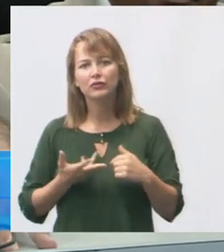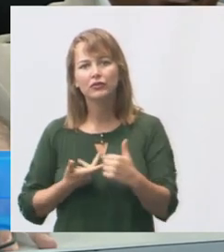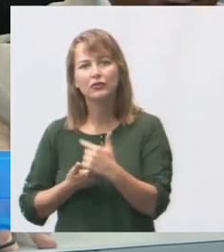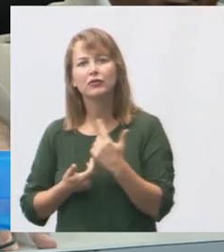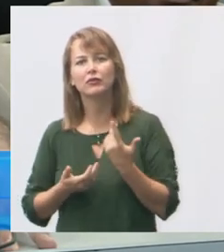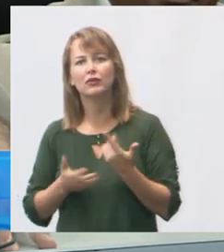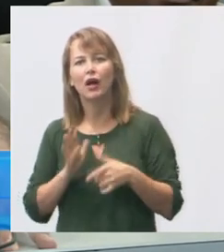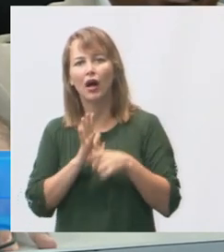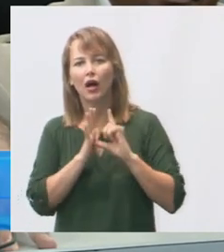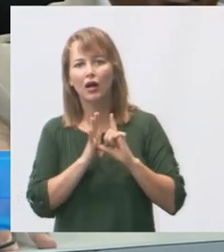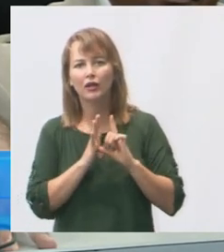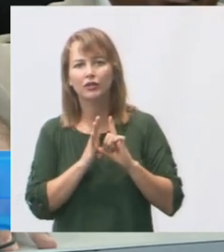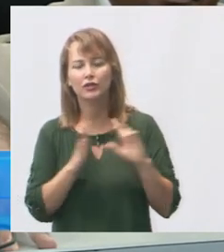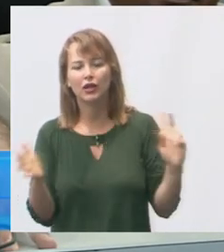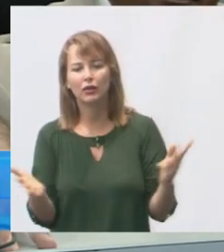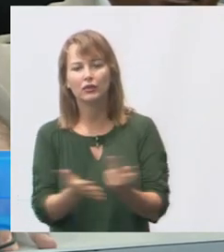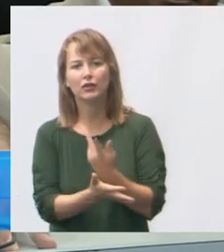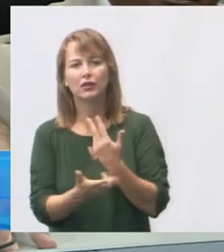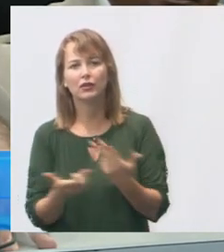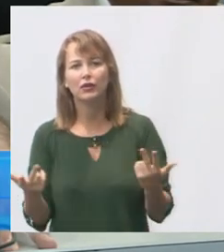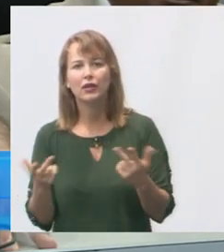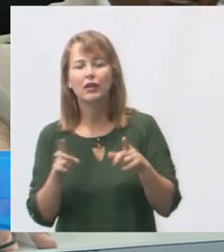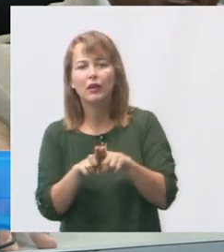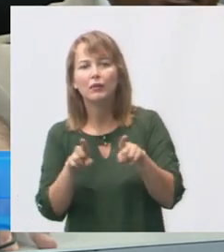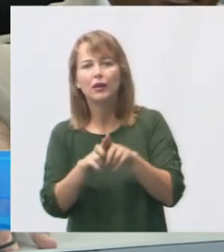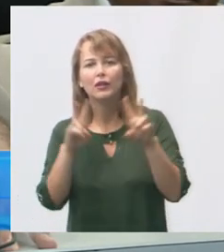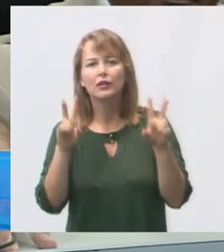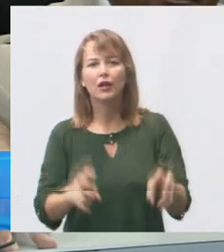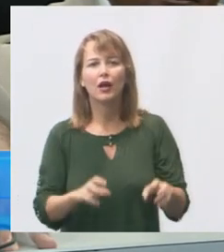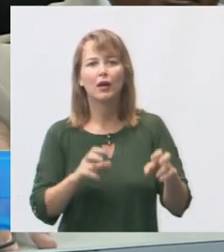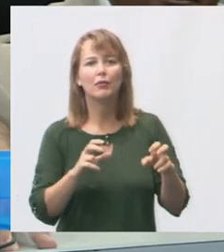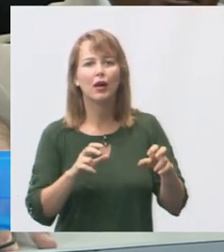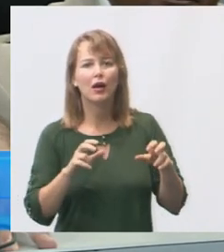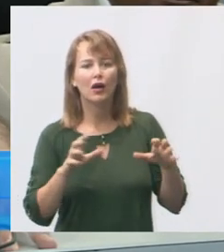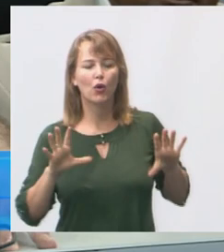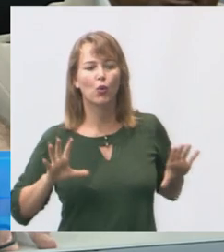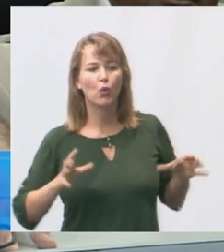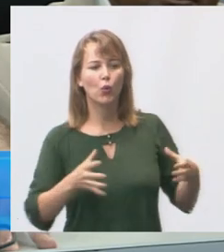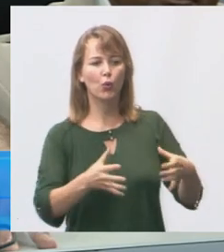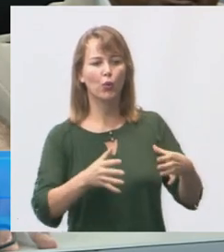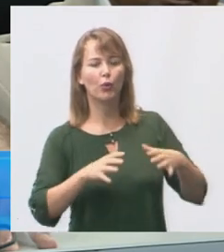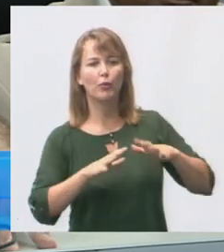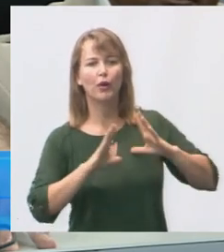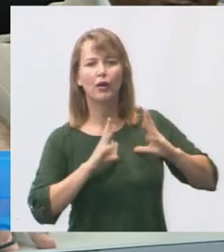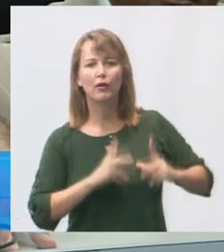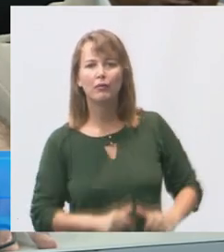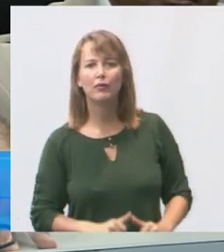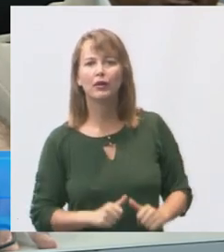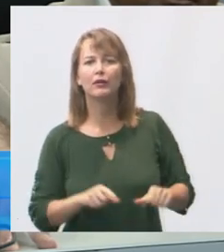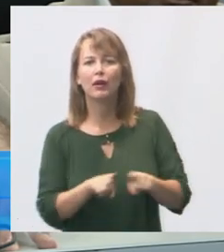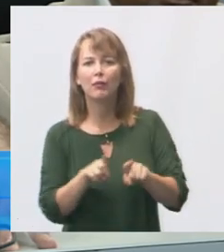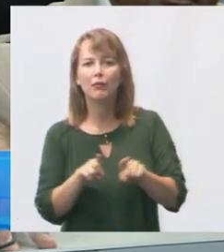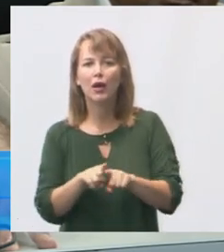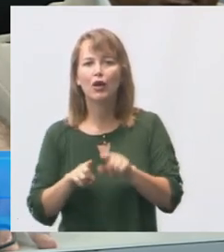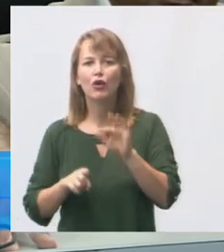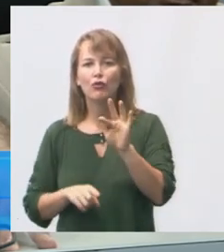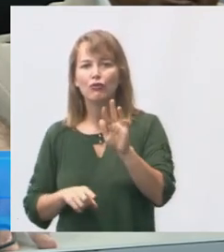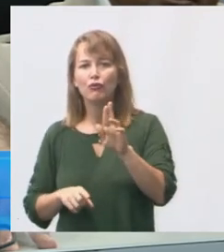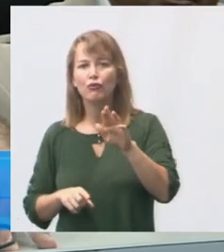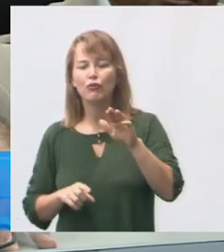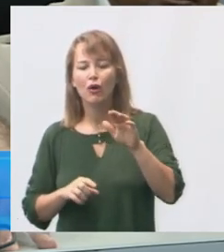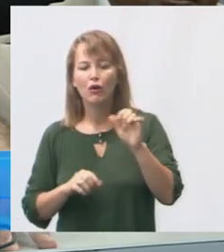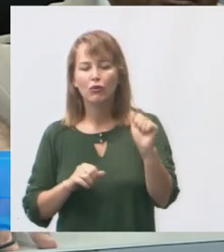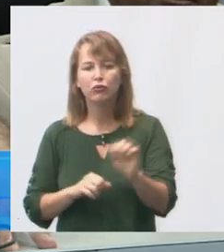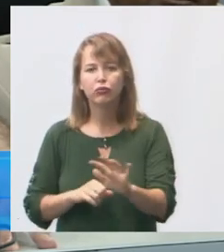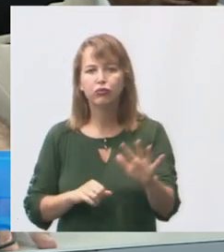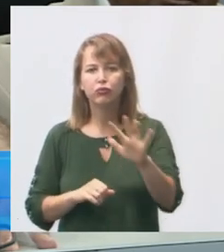acontecer na minha opinião é a questão dos mutirões de limpeza a prefeitura colocar igual tem o Fuma C cronograma do mutirão de limpeza porque a